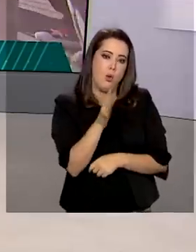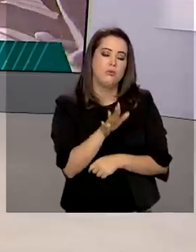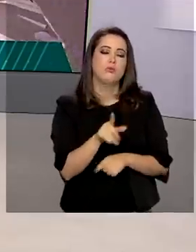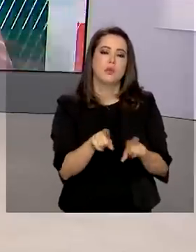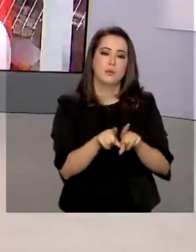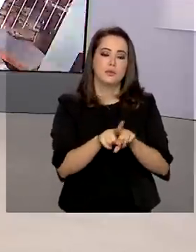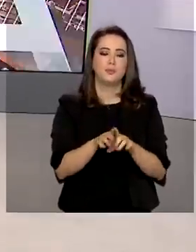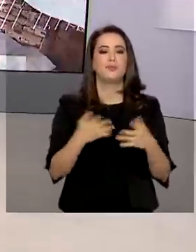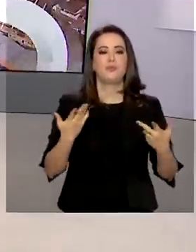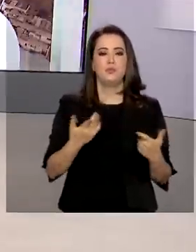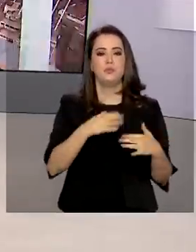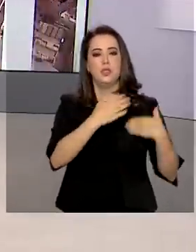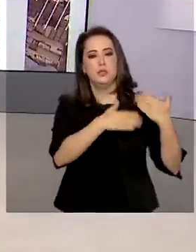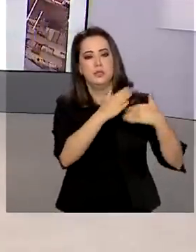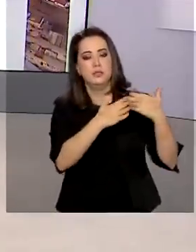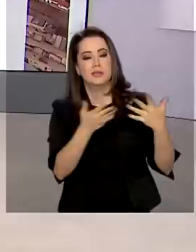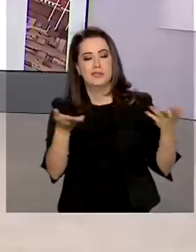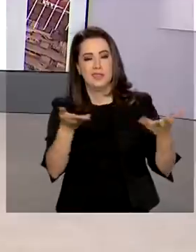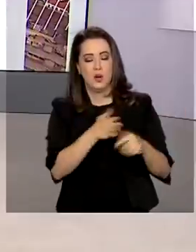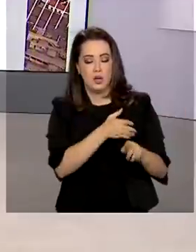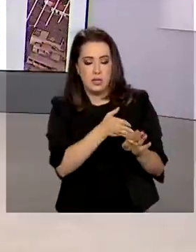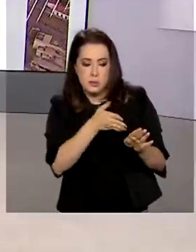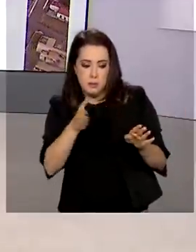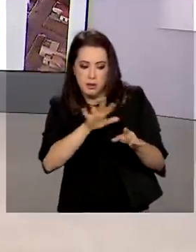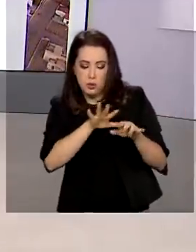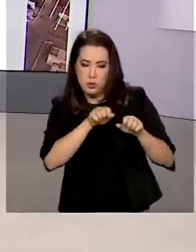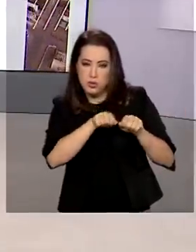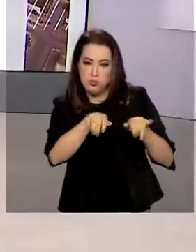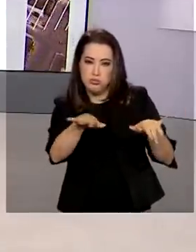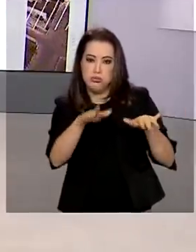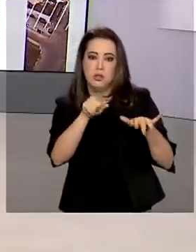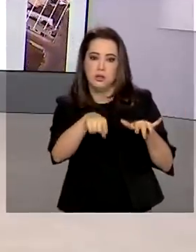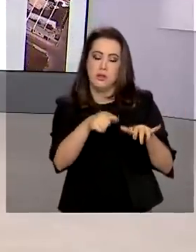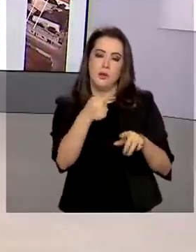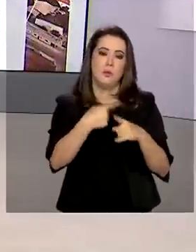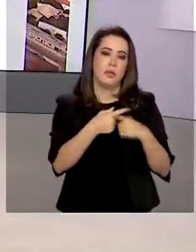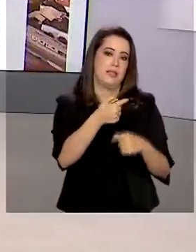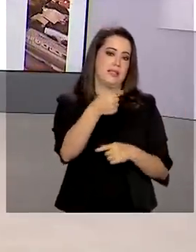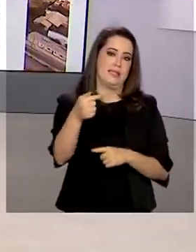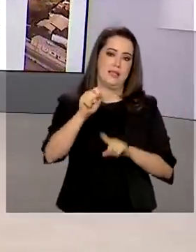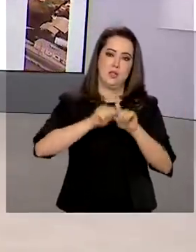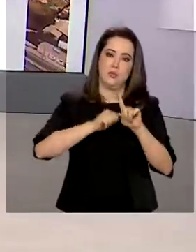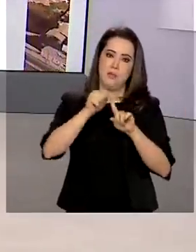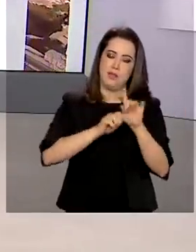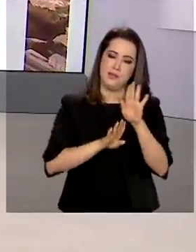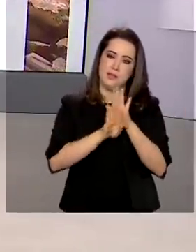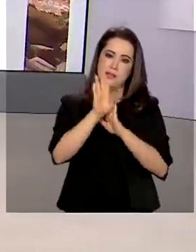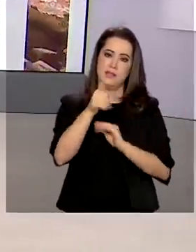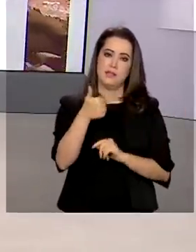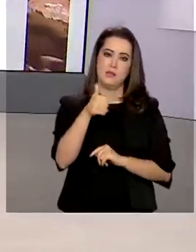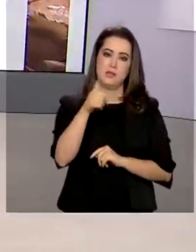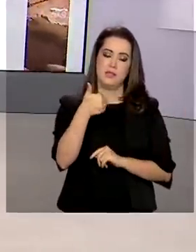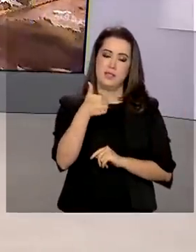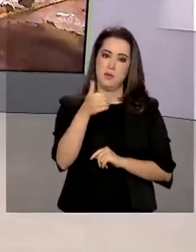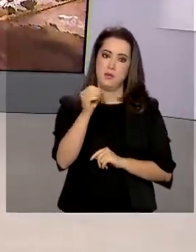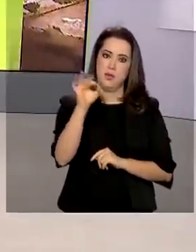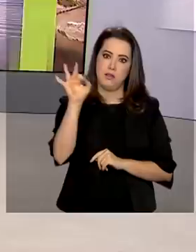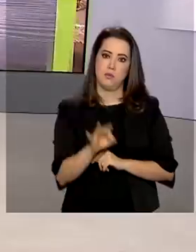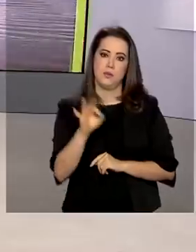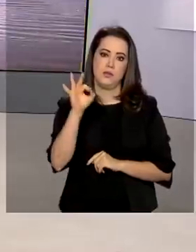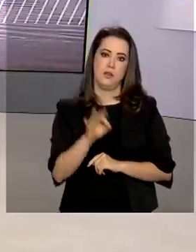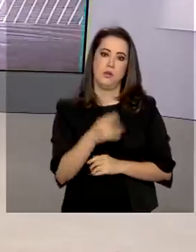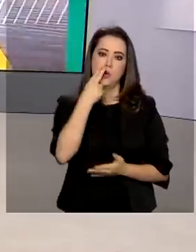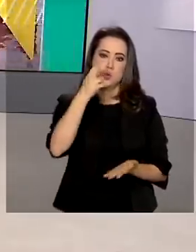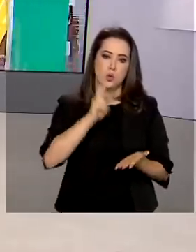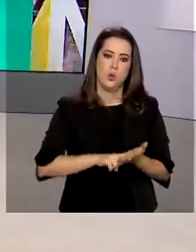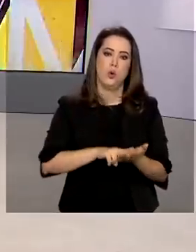tendência se consolidou com a pandemia. Em sete meses, os pedidos online cresceram 110%. Os